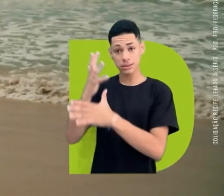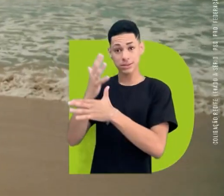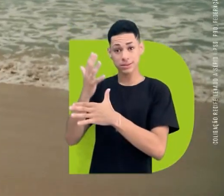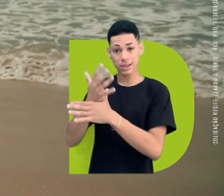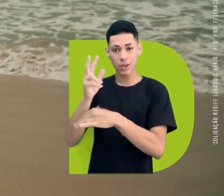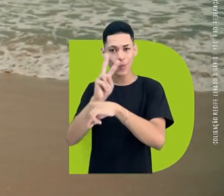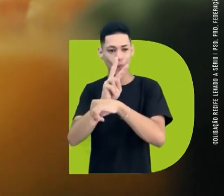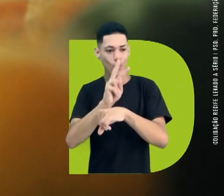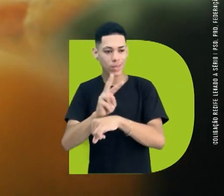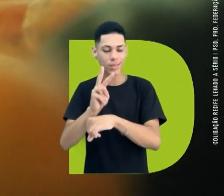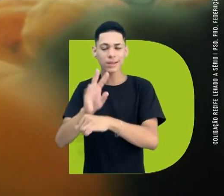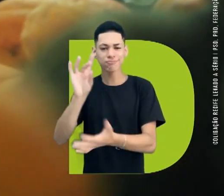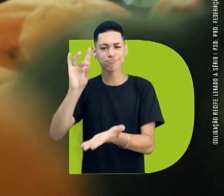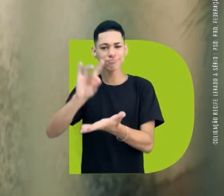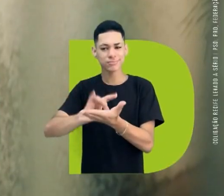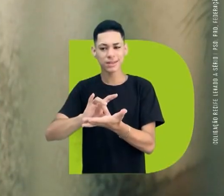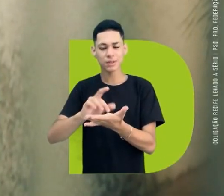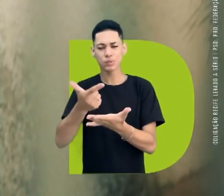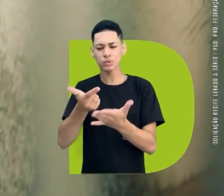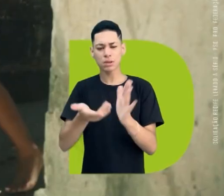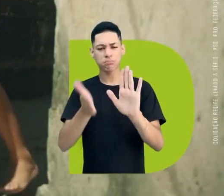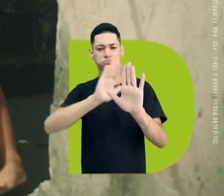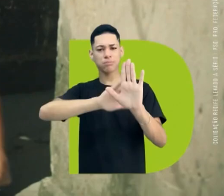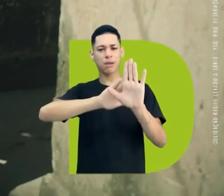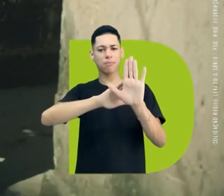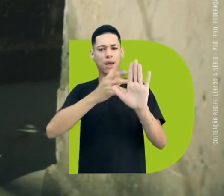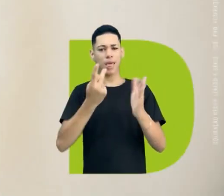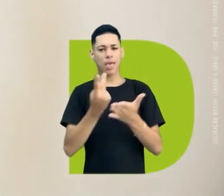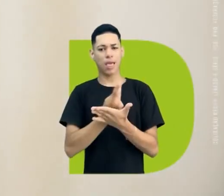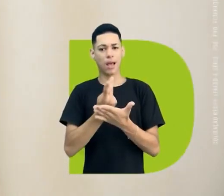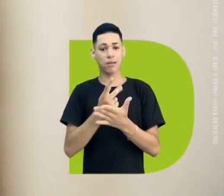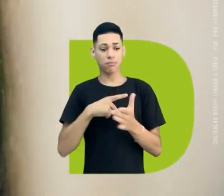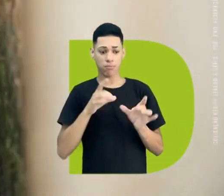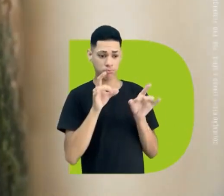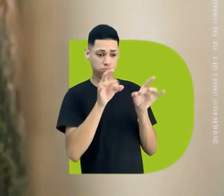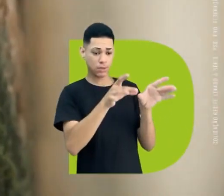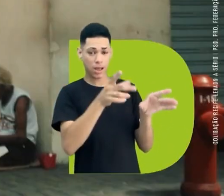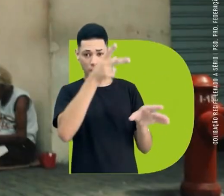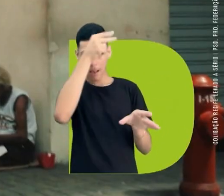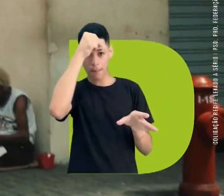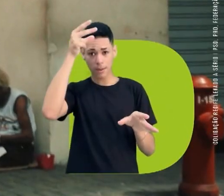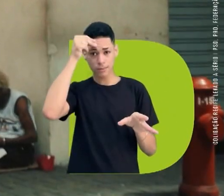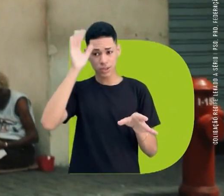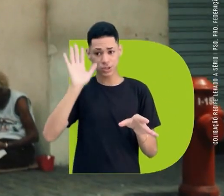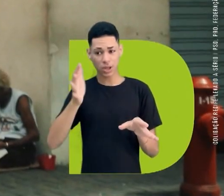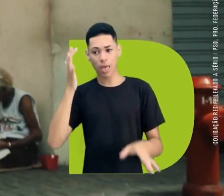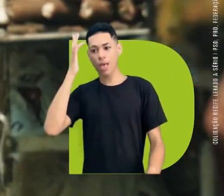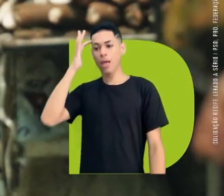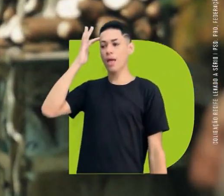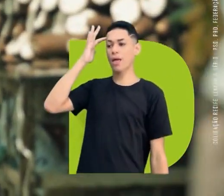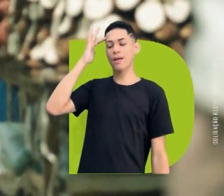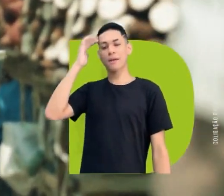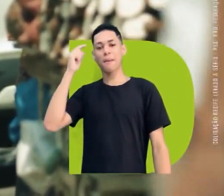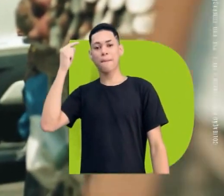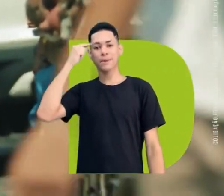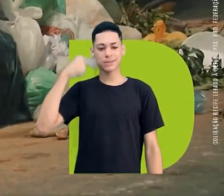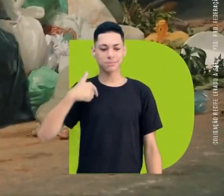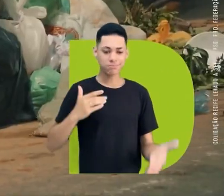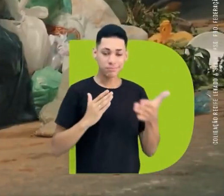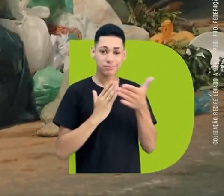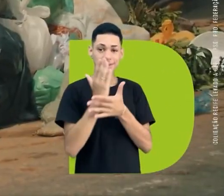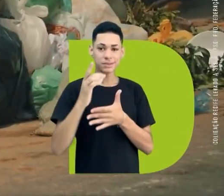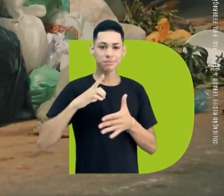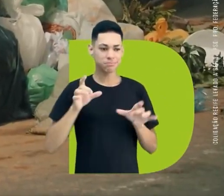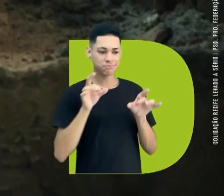Saber que a cidade tá bem cuidada de verdade, sem maquiagem. E que não vai ser abandonada por um prefeito que já tá se achando,